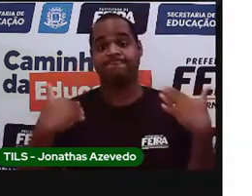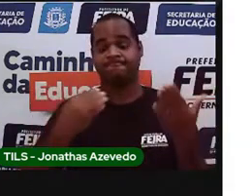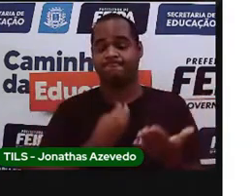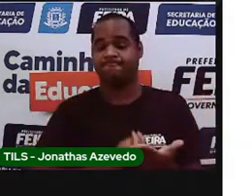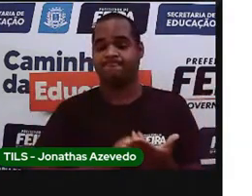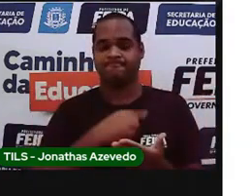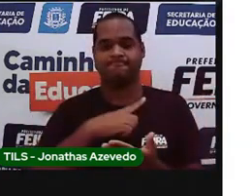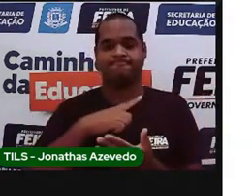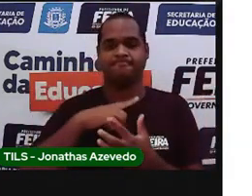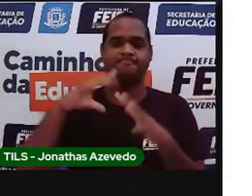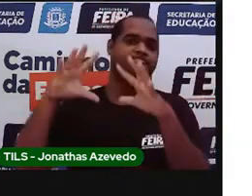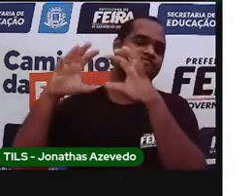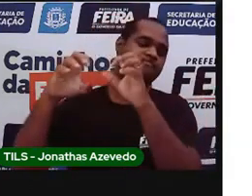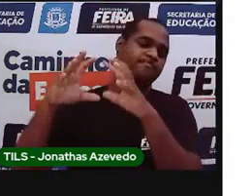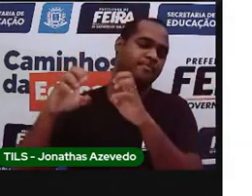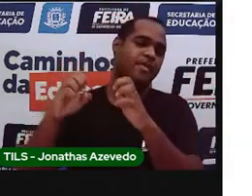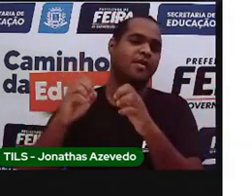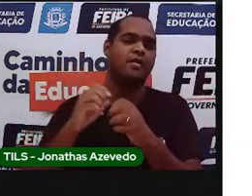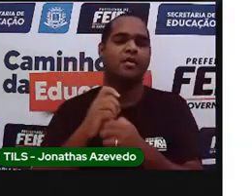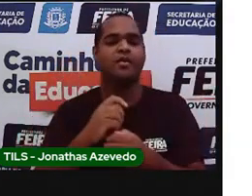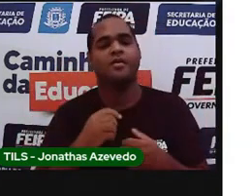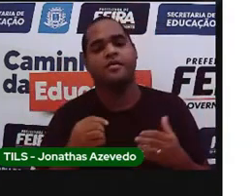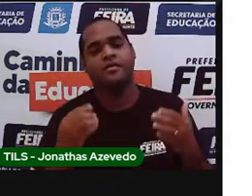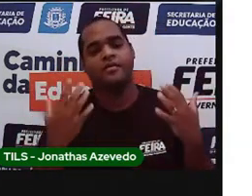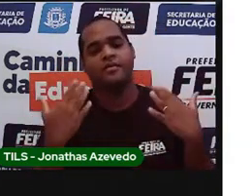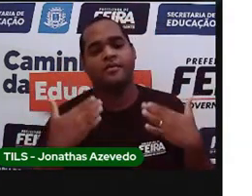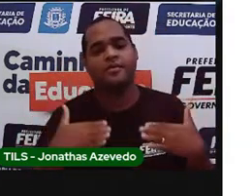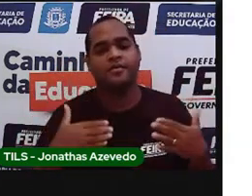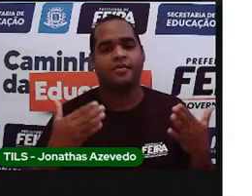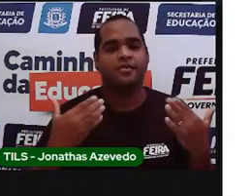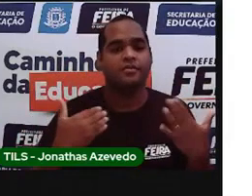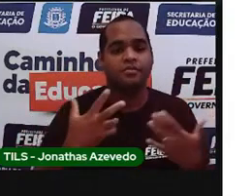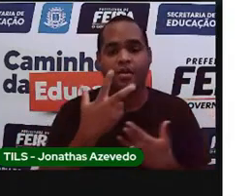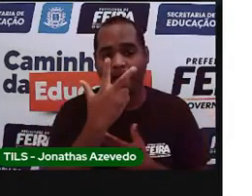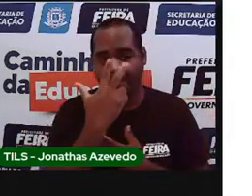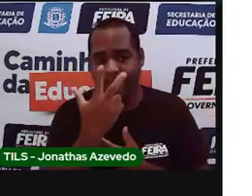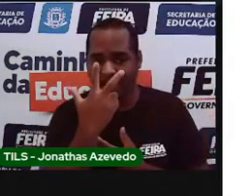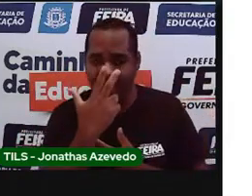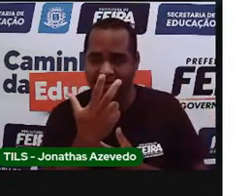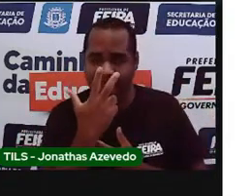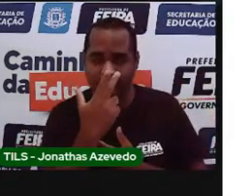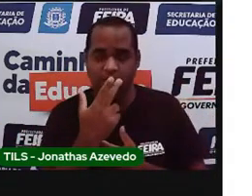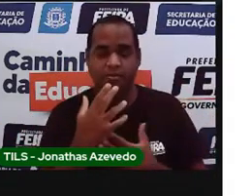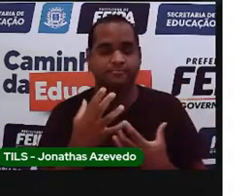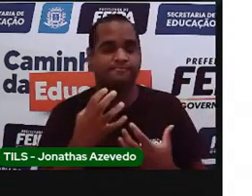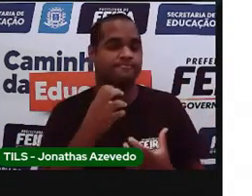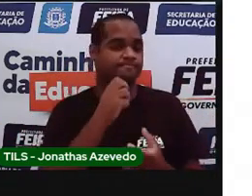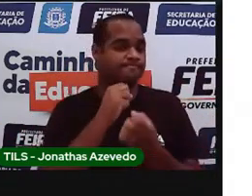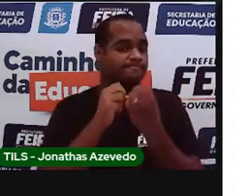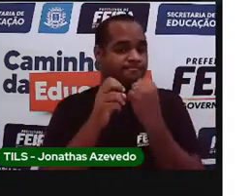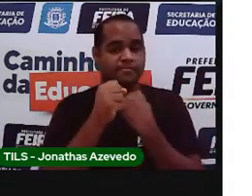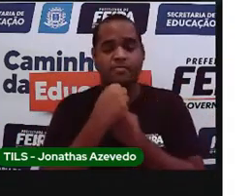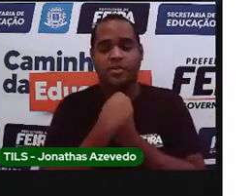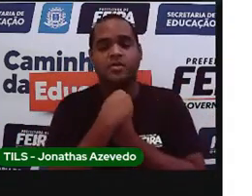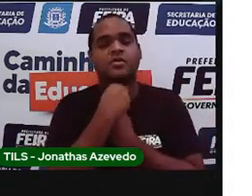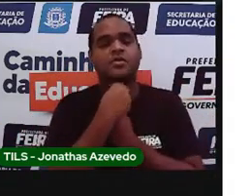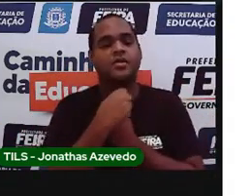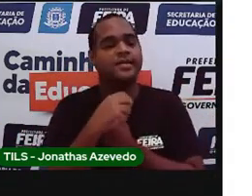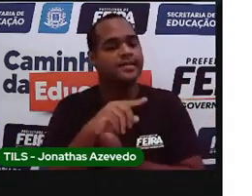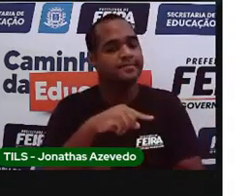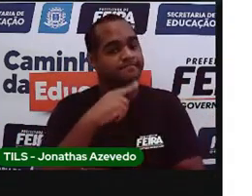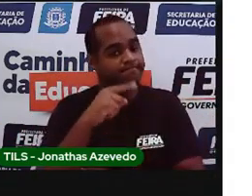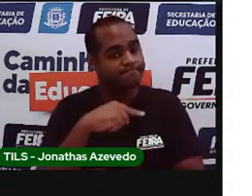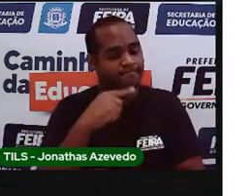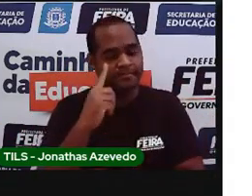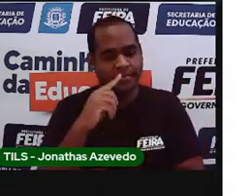Quando tá nublado, a gente fica assim, sabe? Parecendo que tá sufocado. E quando chove,